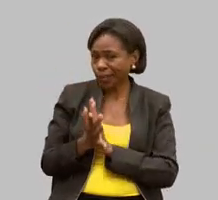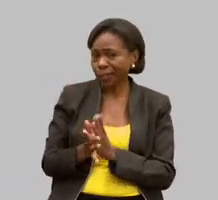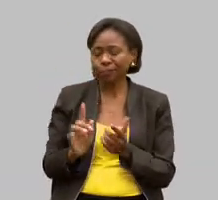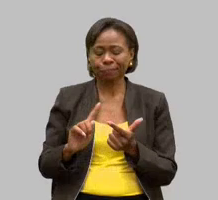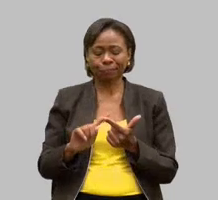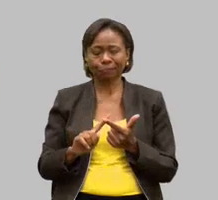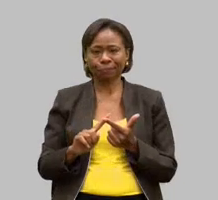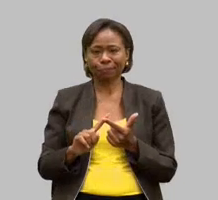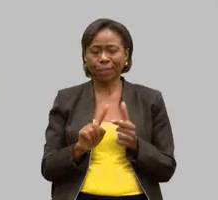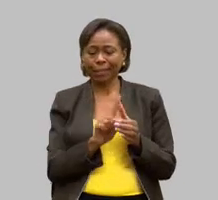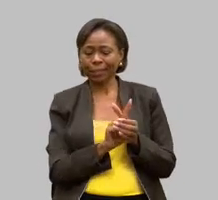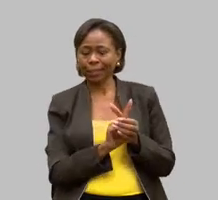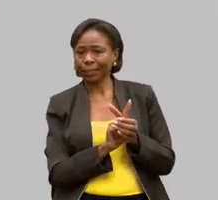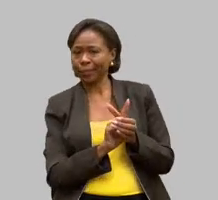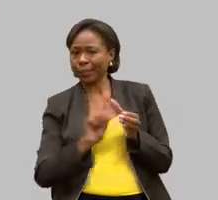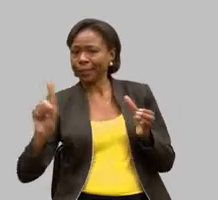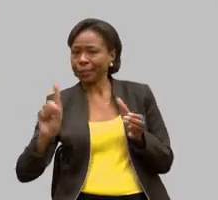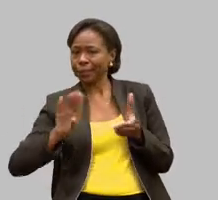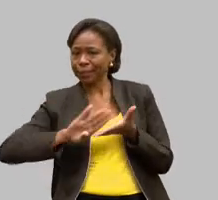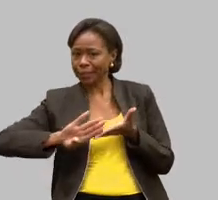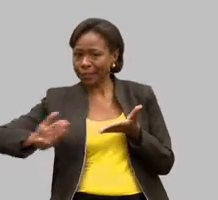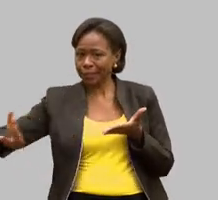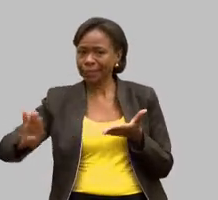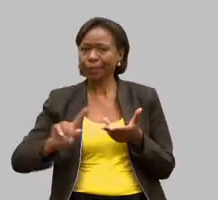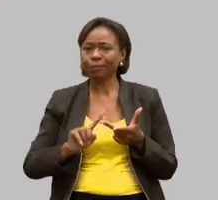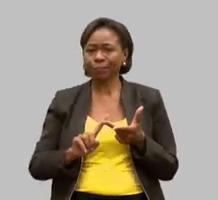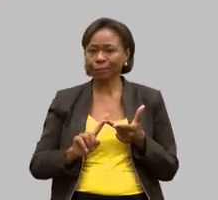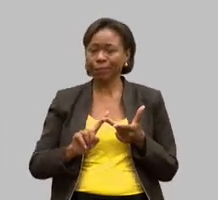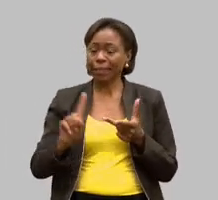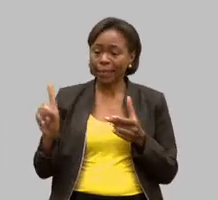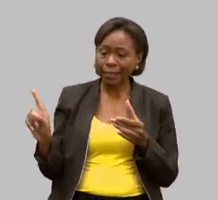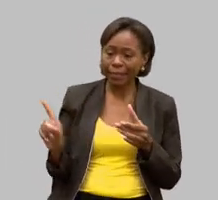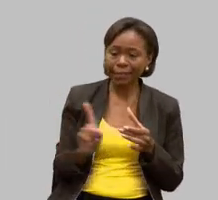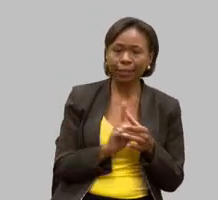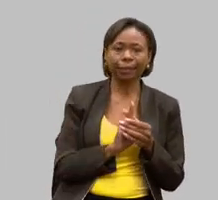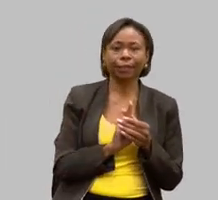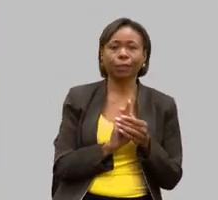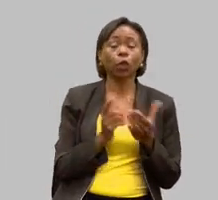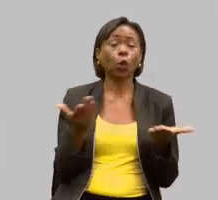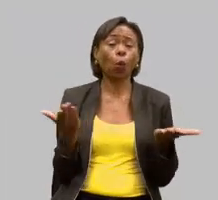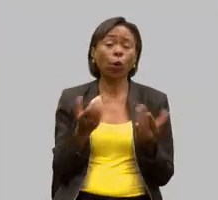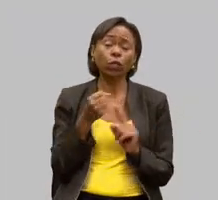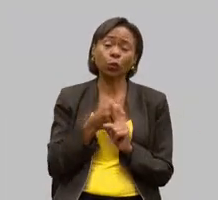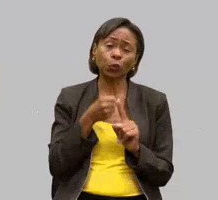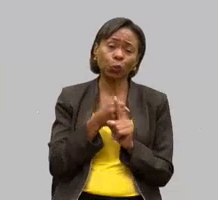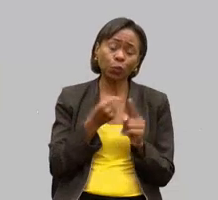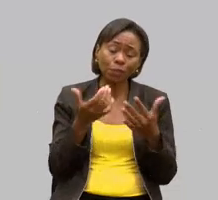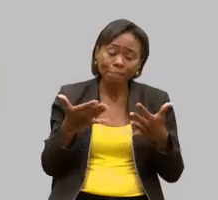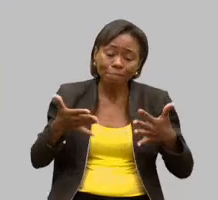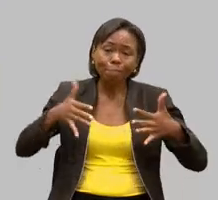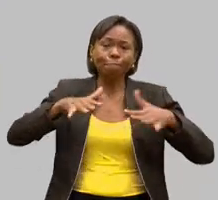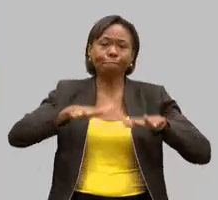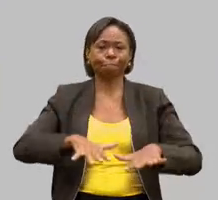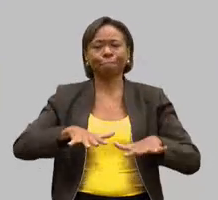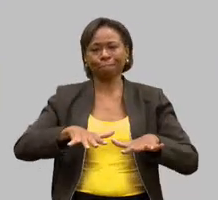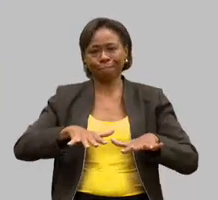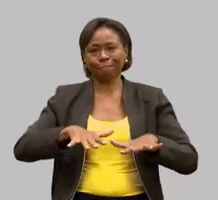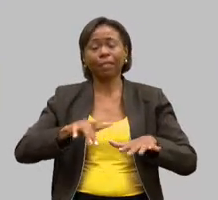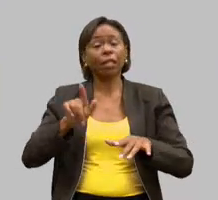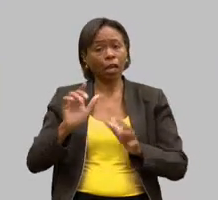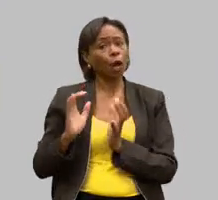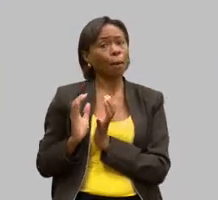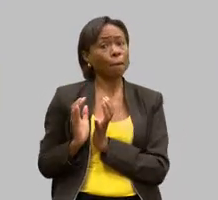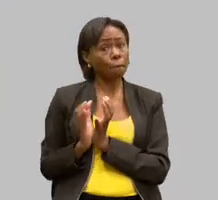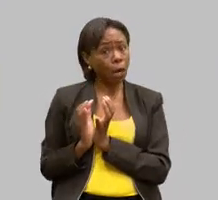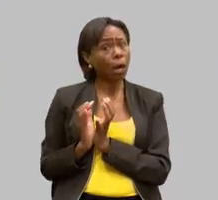como bem ela falou pela integração e hoje a gente luta pela inclusão e as APAIs fez um trabalho maravilhoso porque o nome da